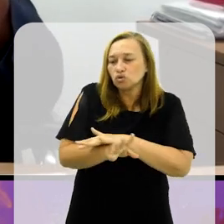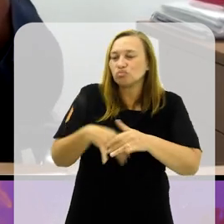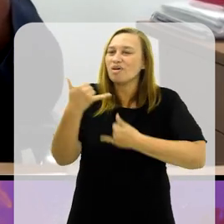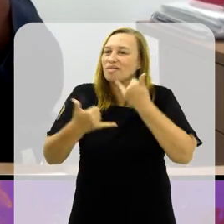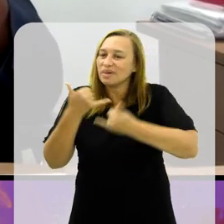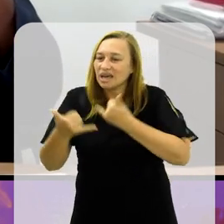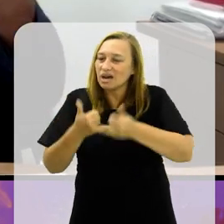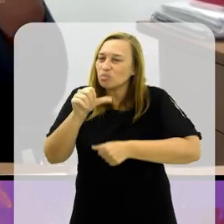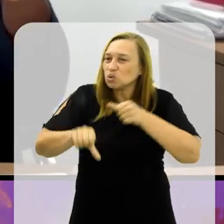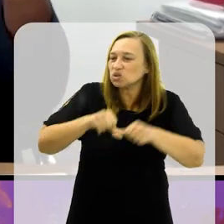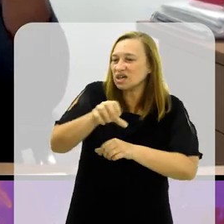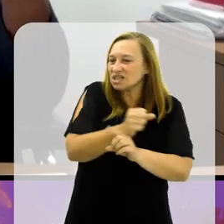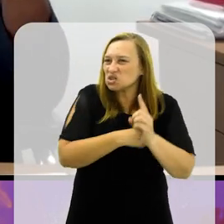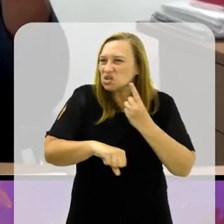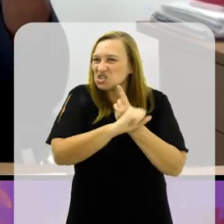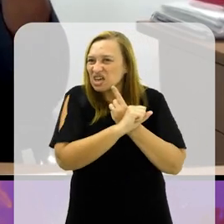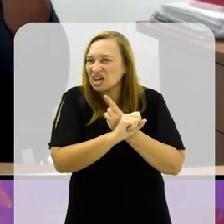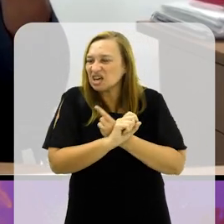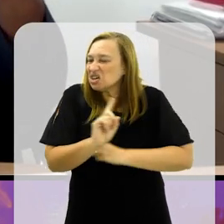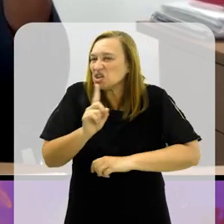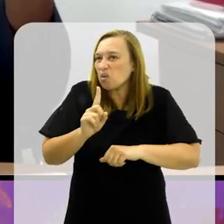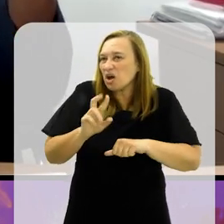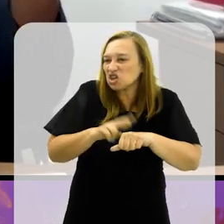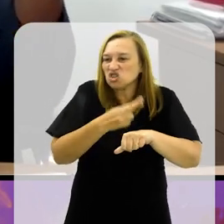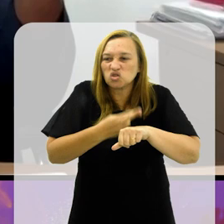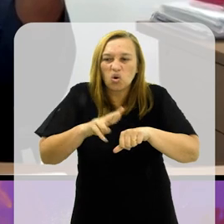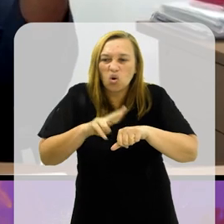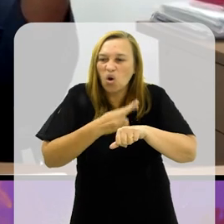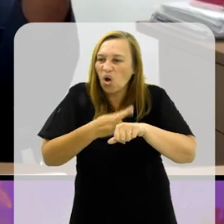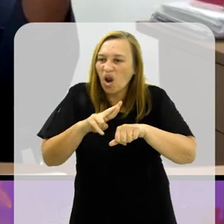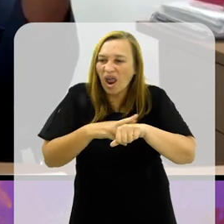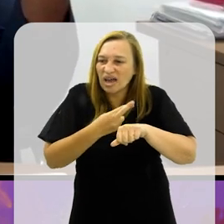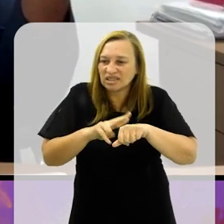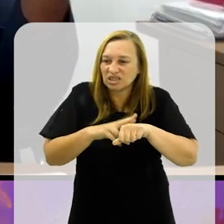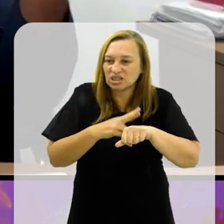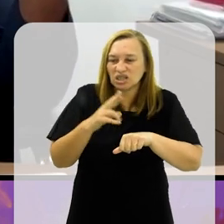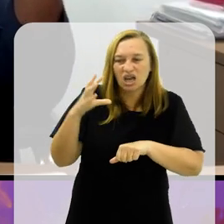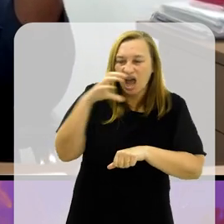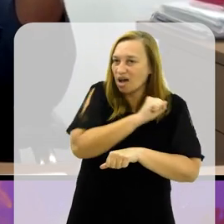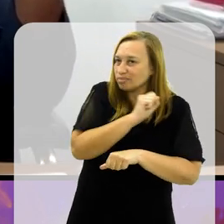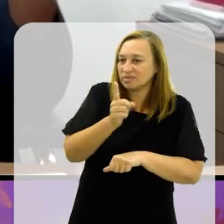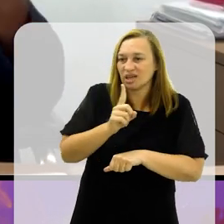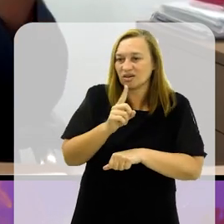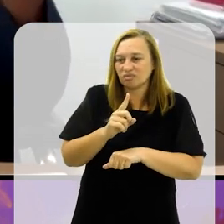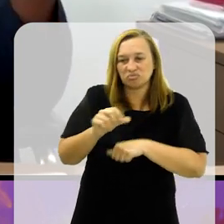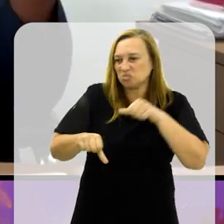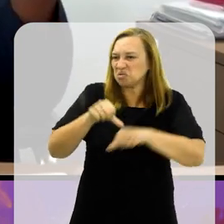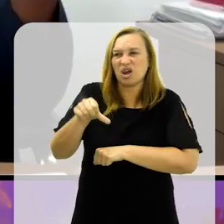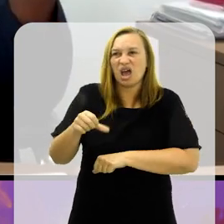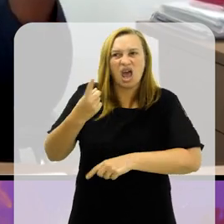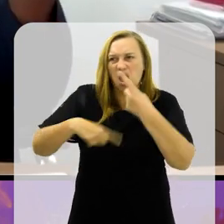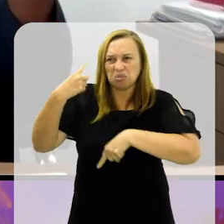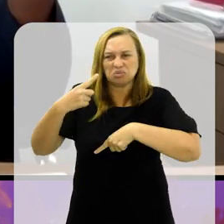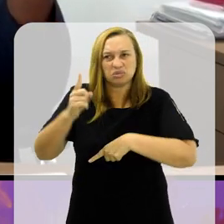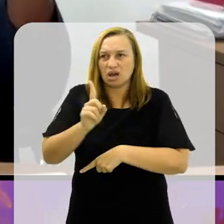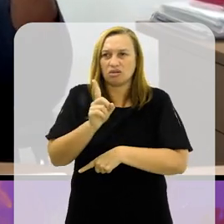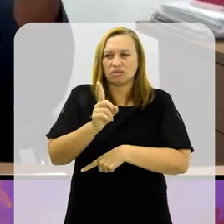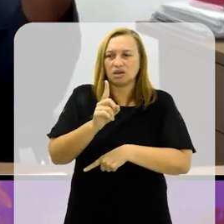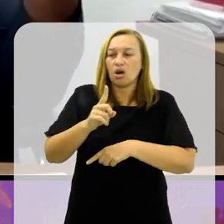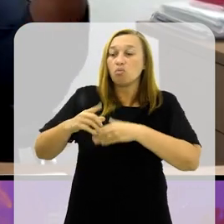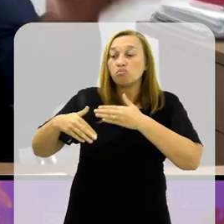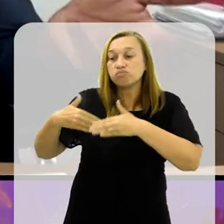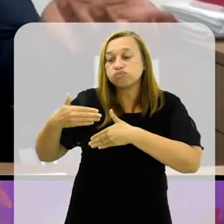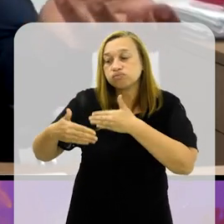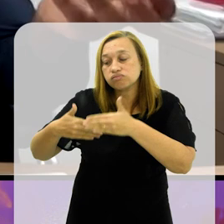brincar que mudanças sociais não é chocolate instantâneo. Não se dá de uma hora para a outra. Ela é um